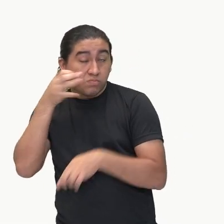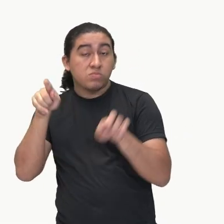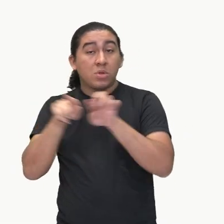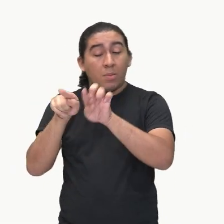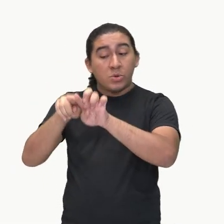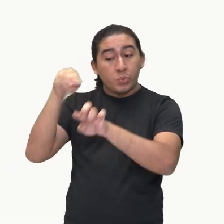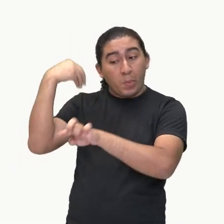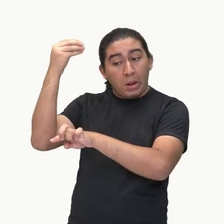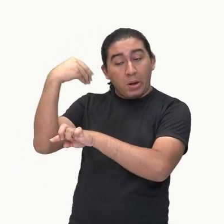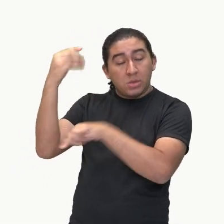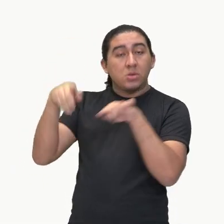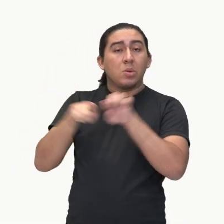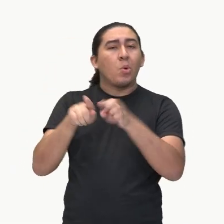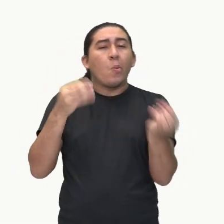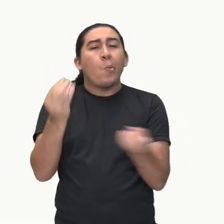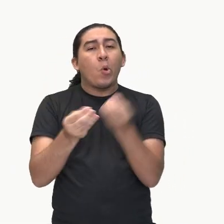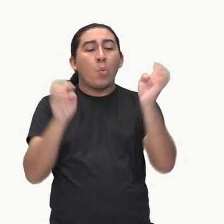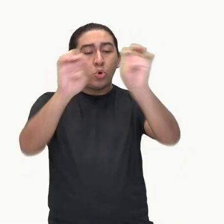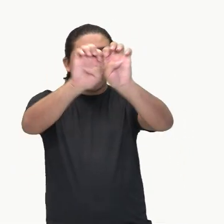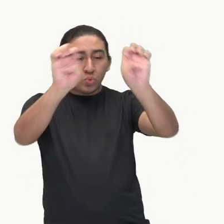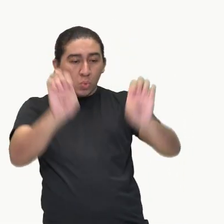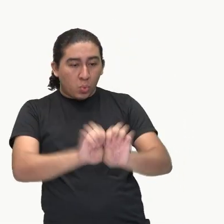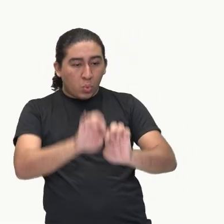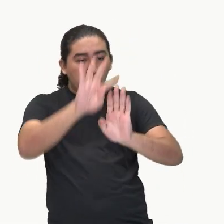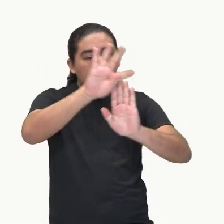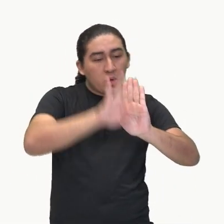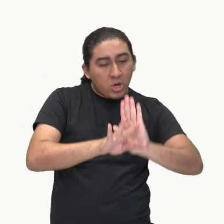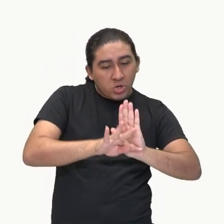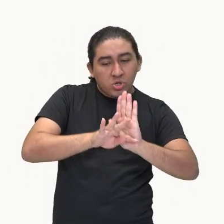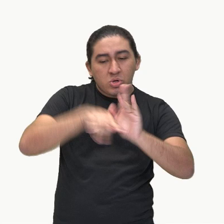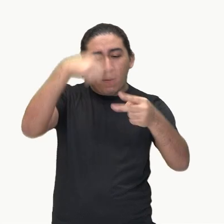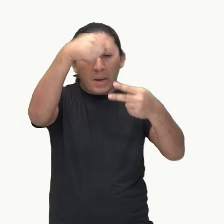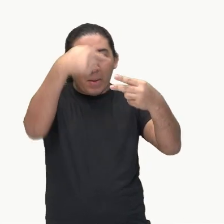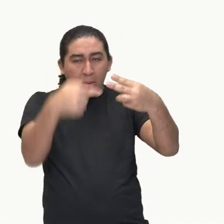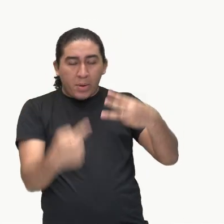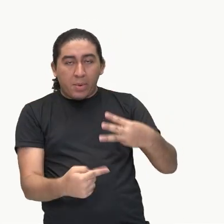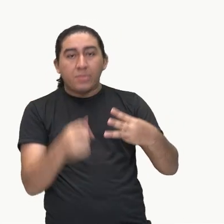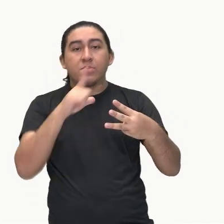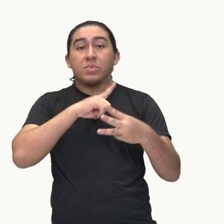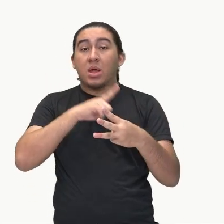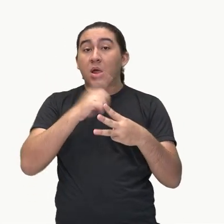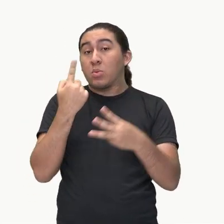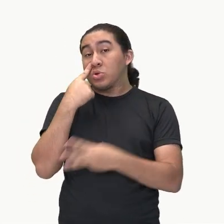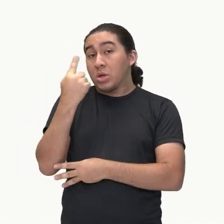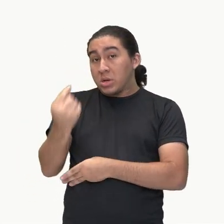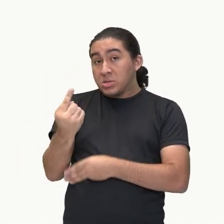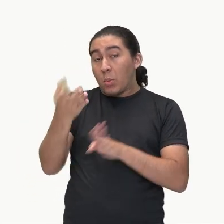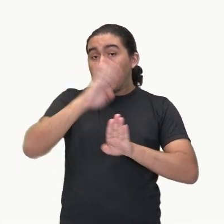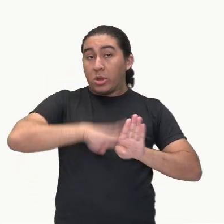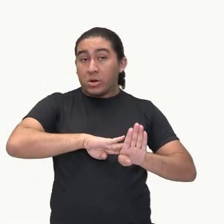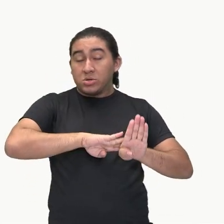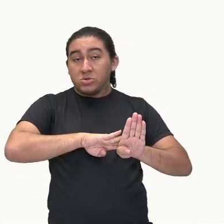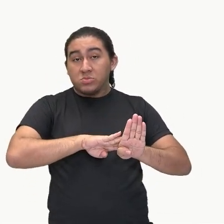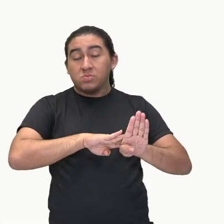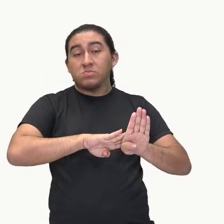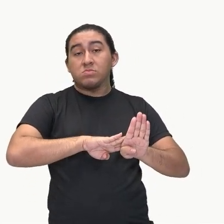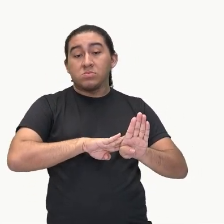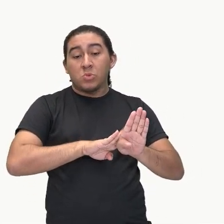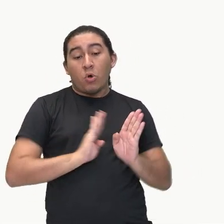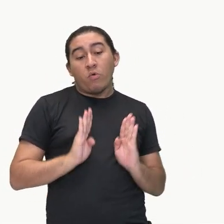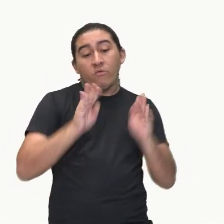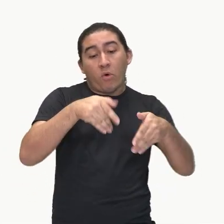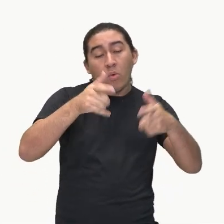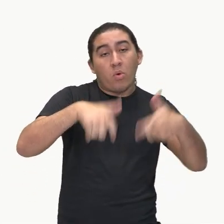forma como será organizado o texto. Então, tudo isso daí vai ter uma intenção. Toda a intenção está voltada para